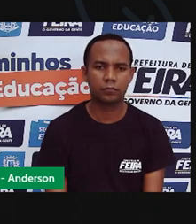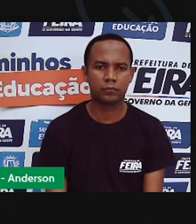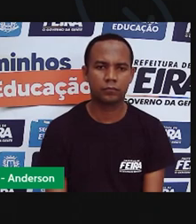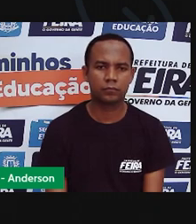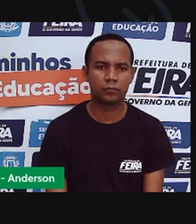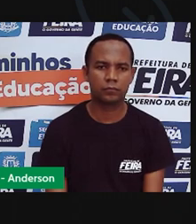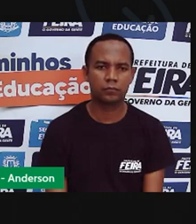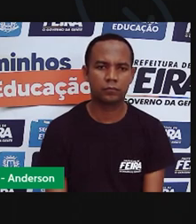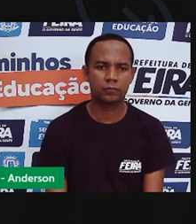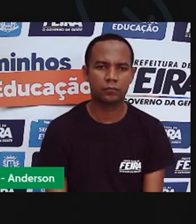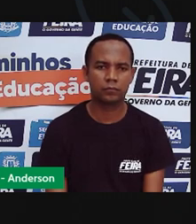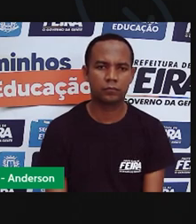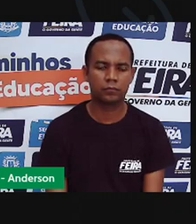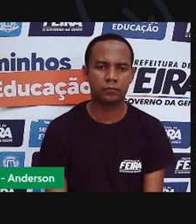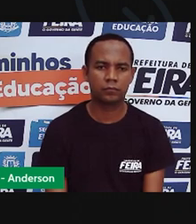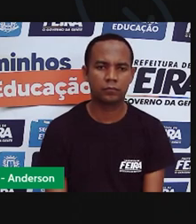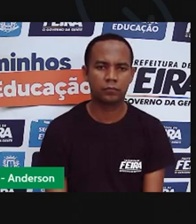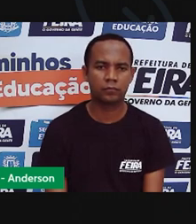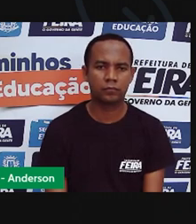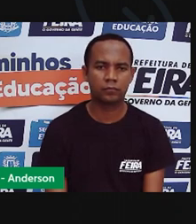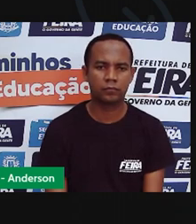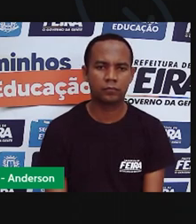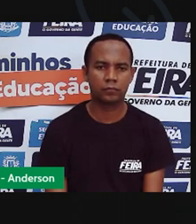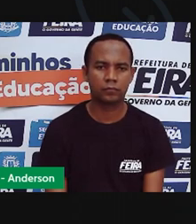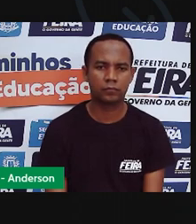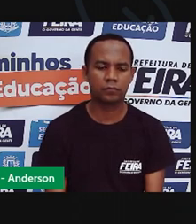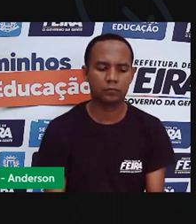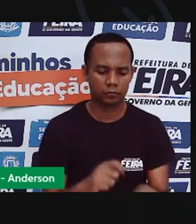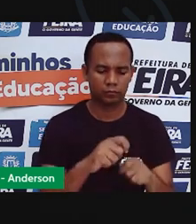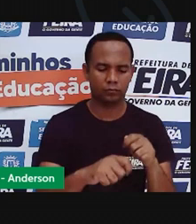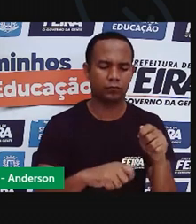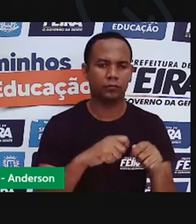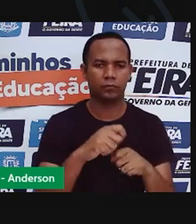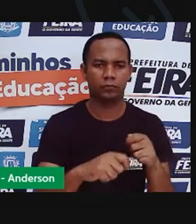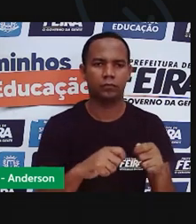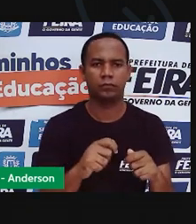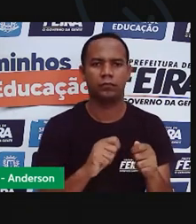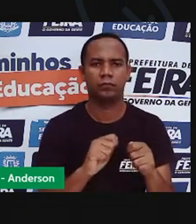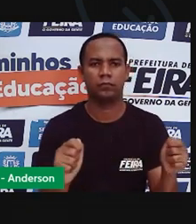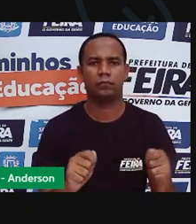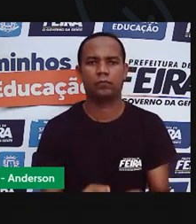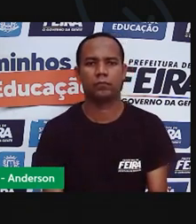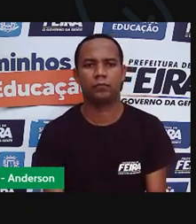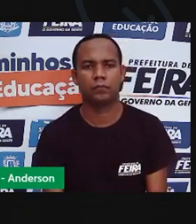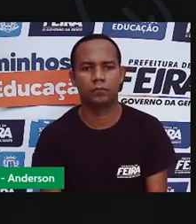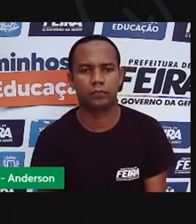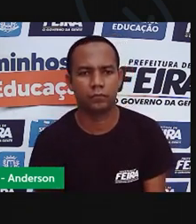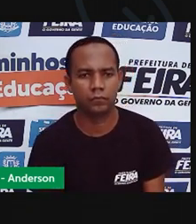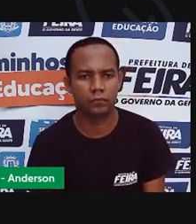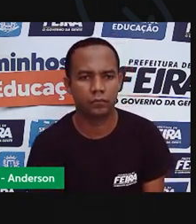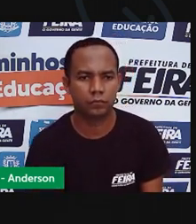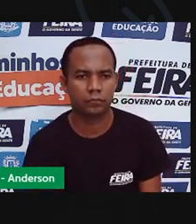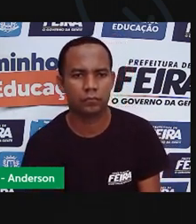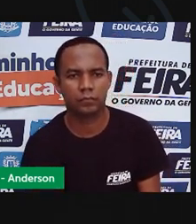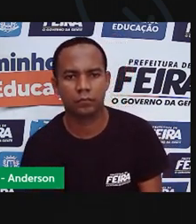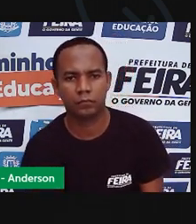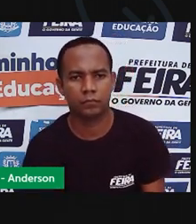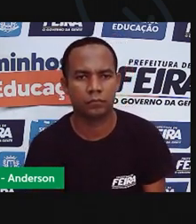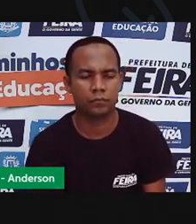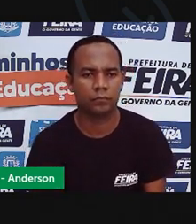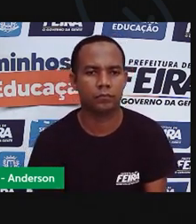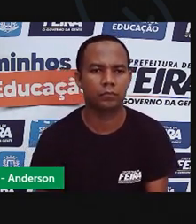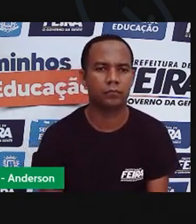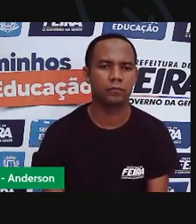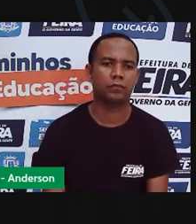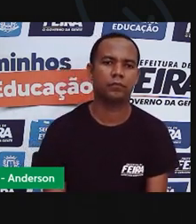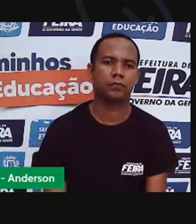Ó. Vai prender esse cordão aqui